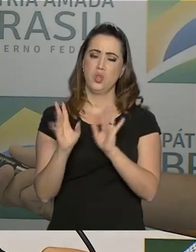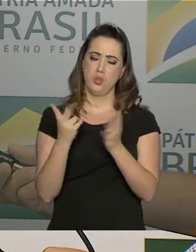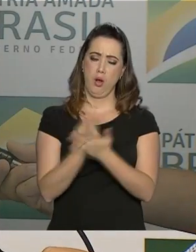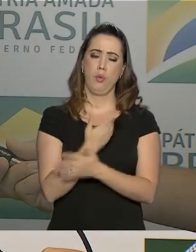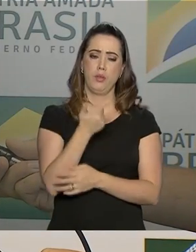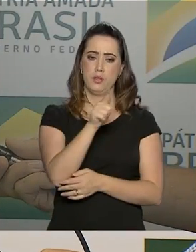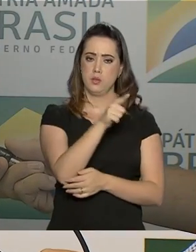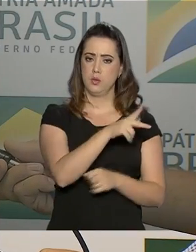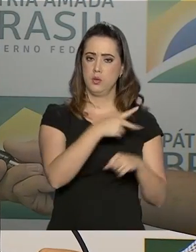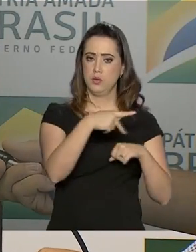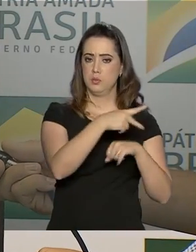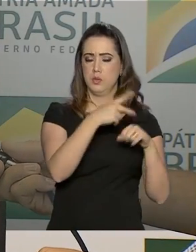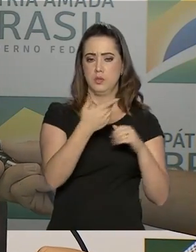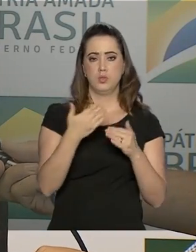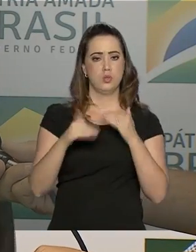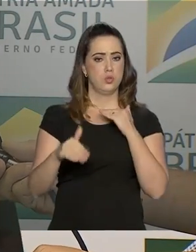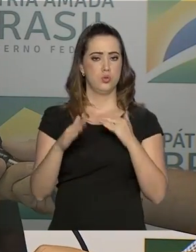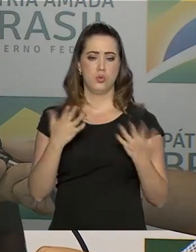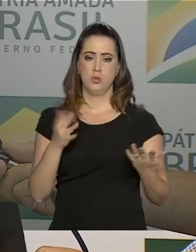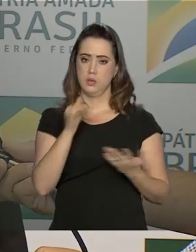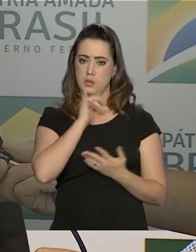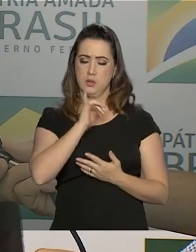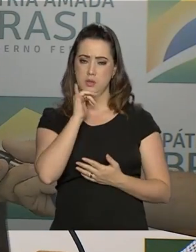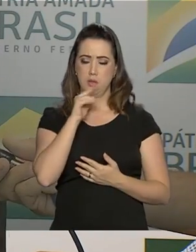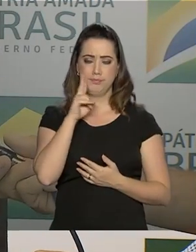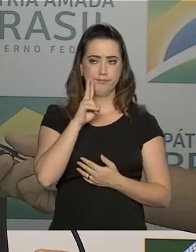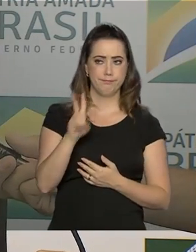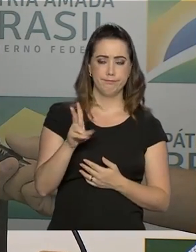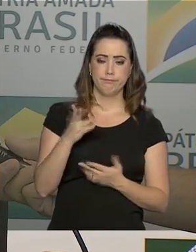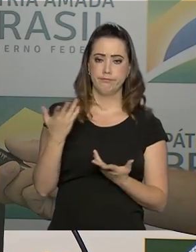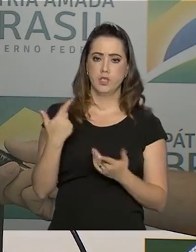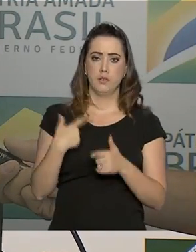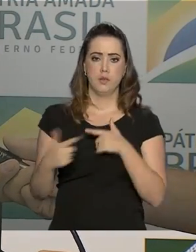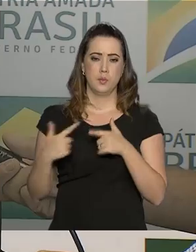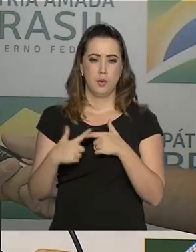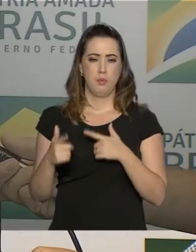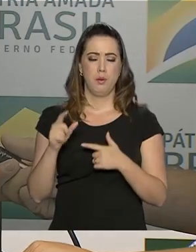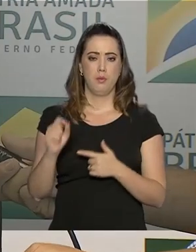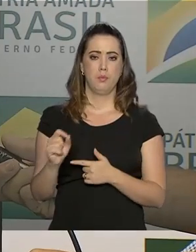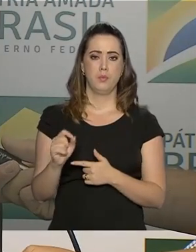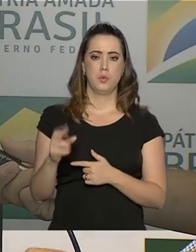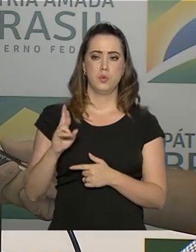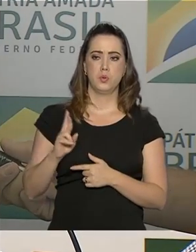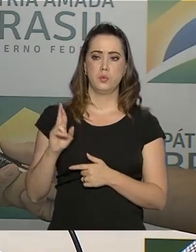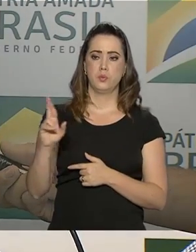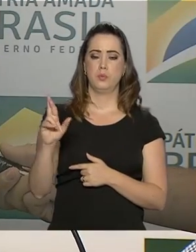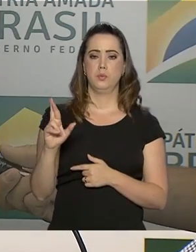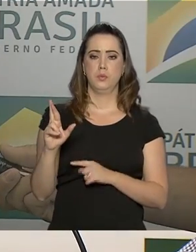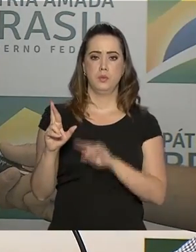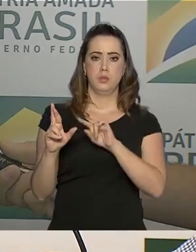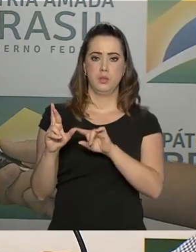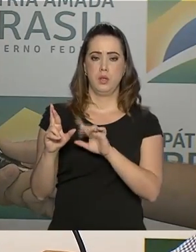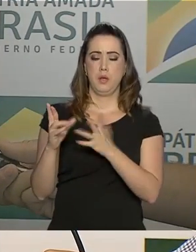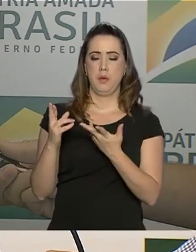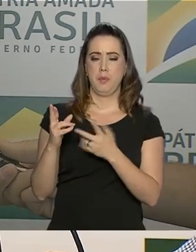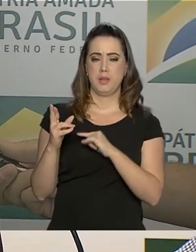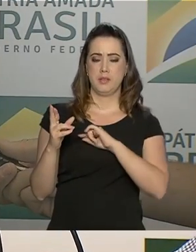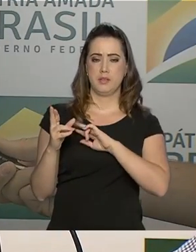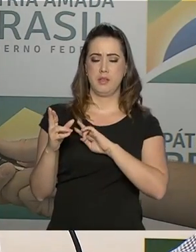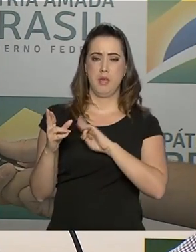aceita mais, por exemplo, assistir a intervenções de representantes da ditadura.